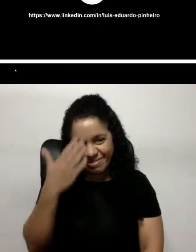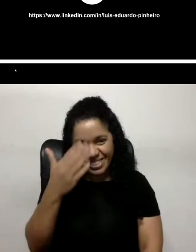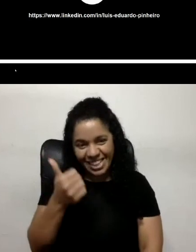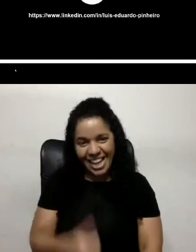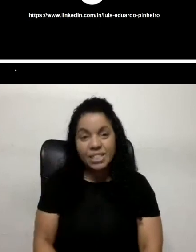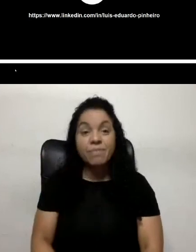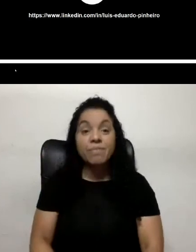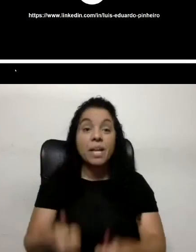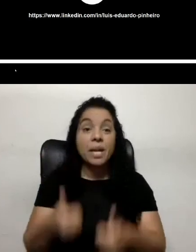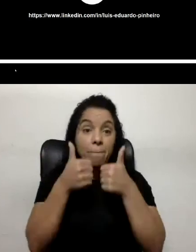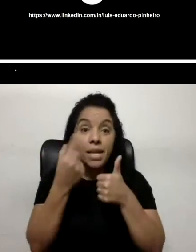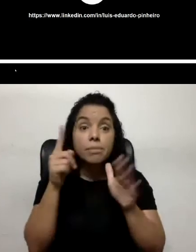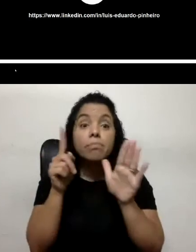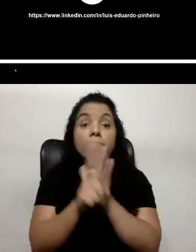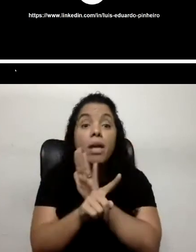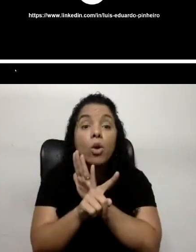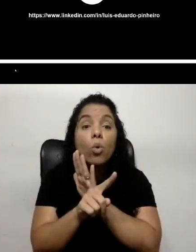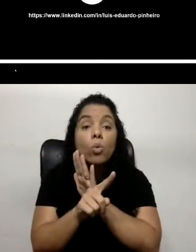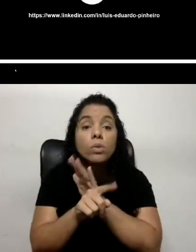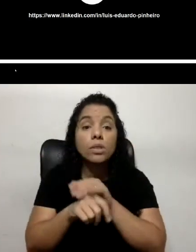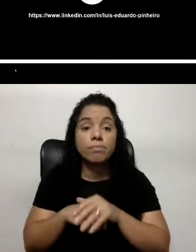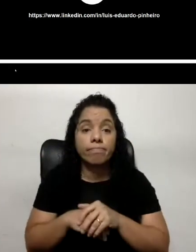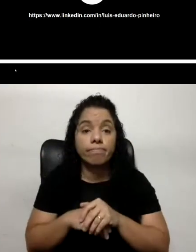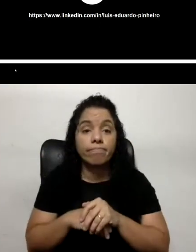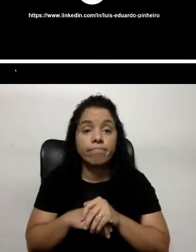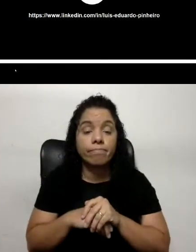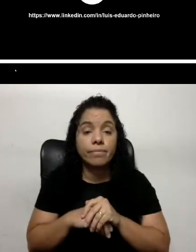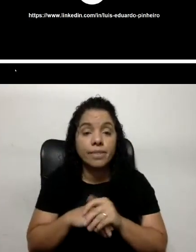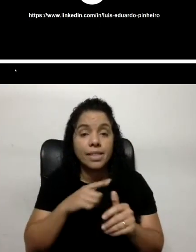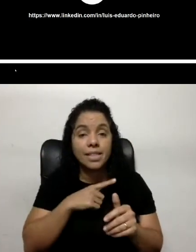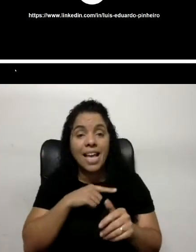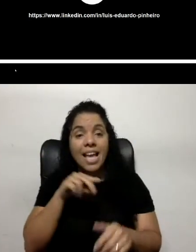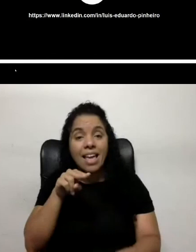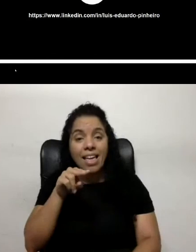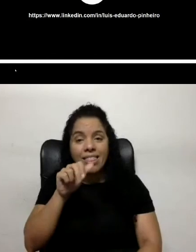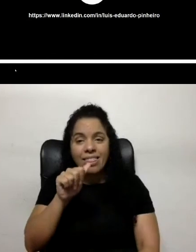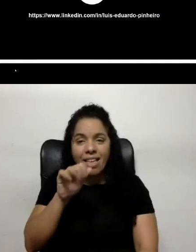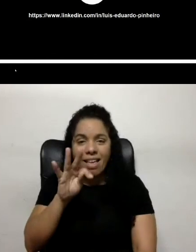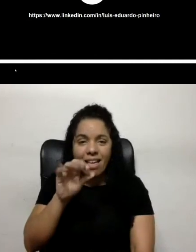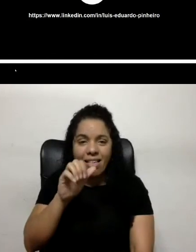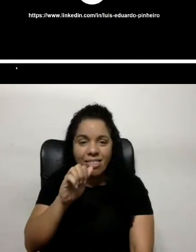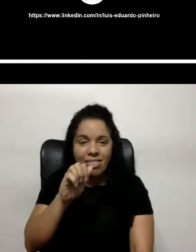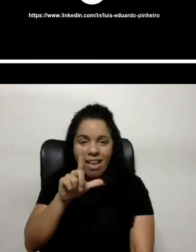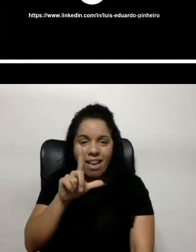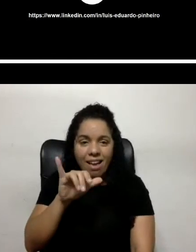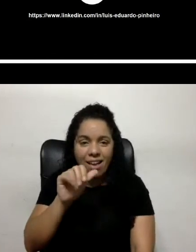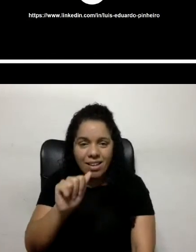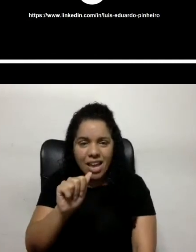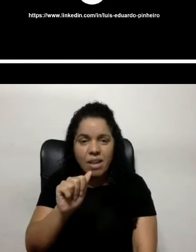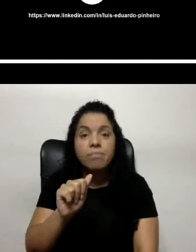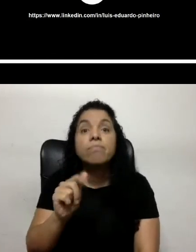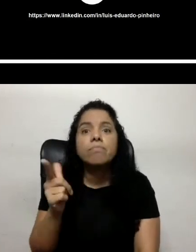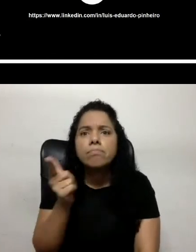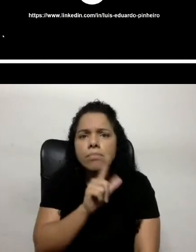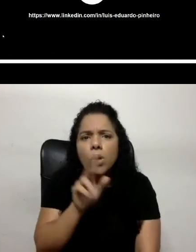Beleza, temos uma perguntinha aqui, é, da Natália, falando, conseguimos